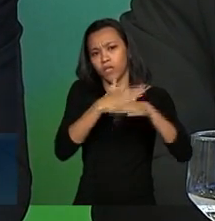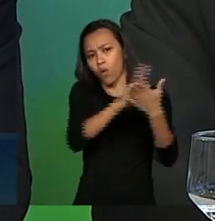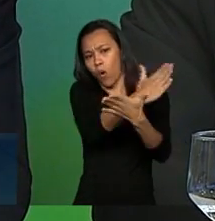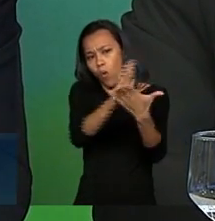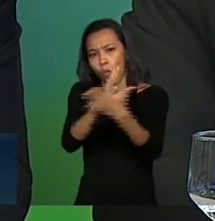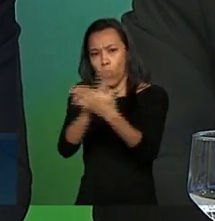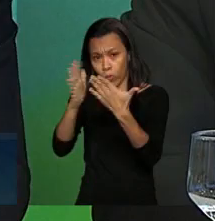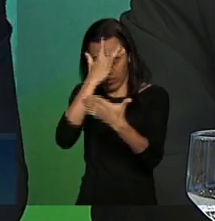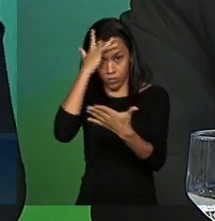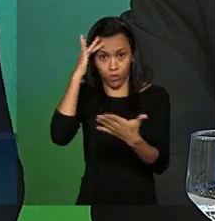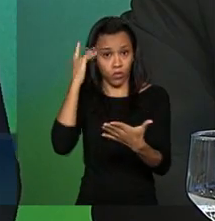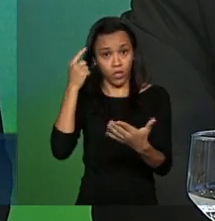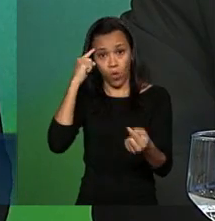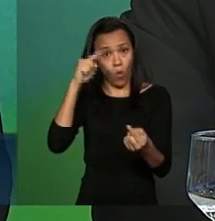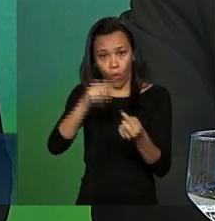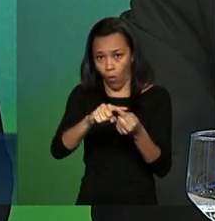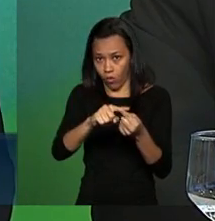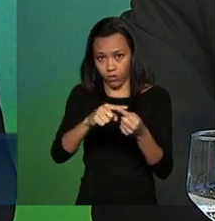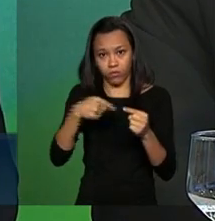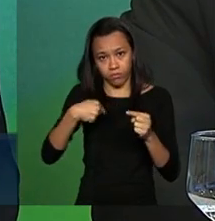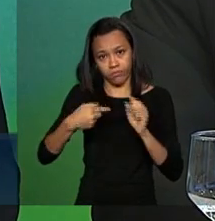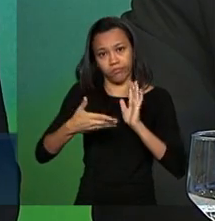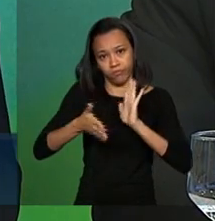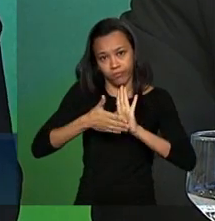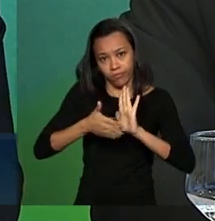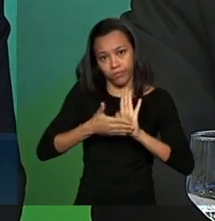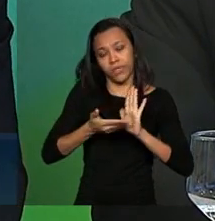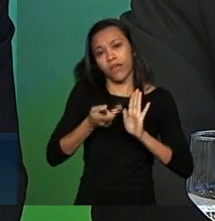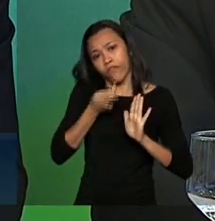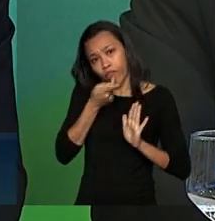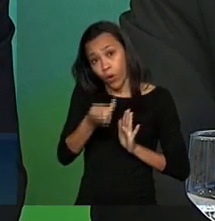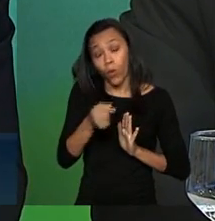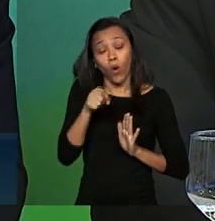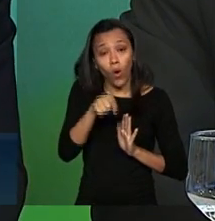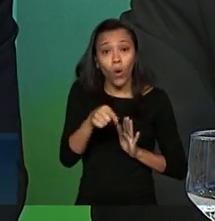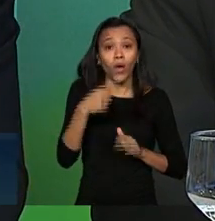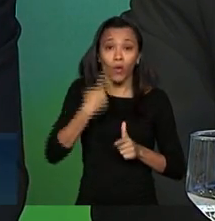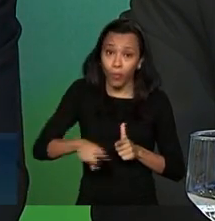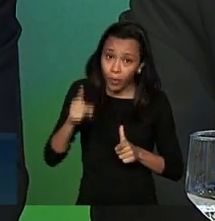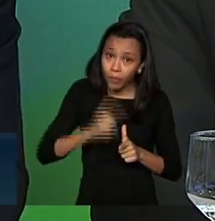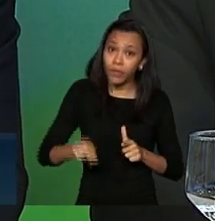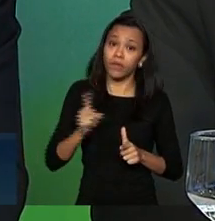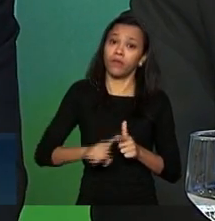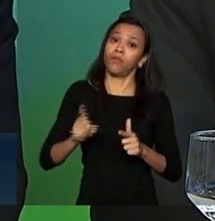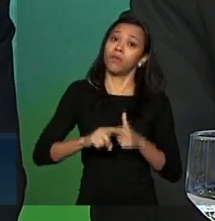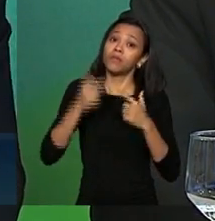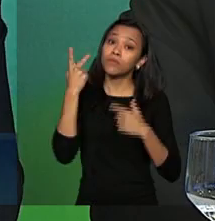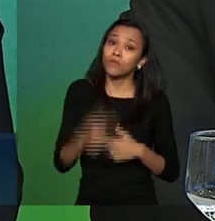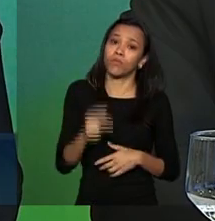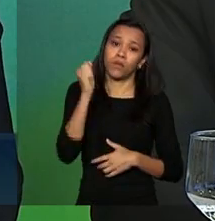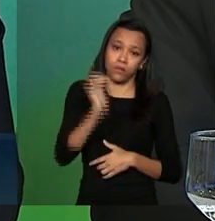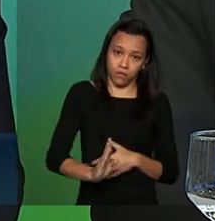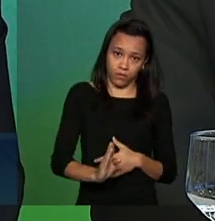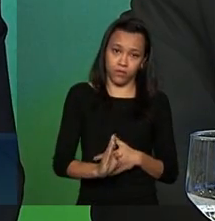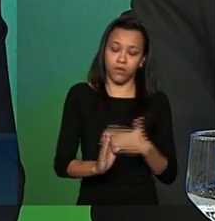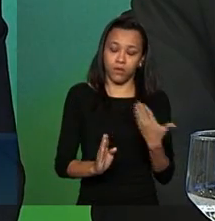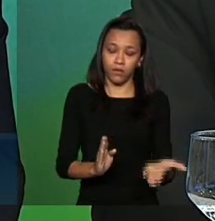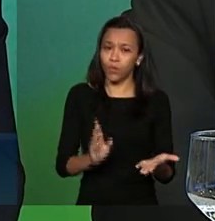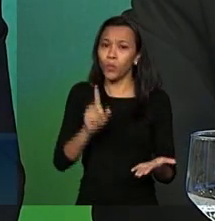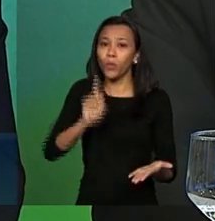oposição que tem uma compreensão de que este é um problema muito sério e é um problema do Estado brasileiro então nós temos